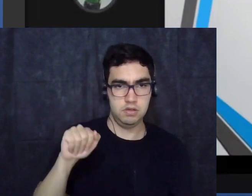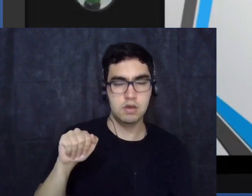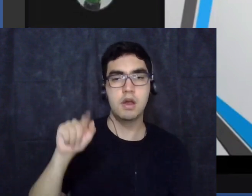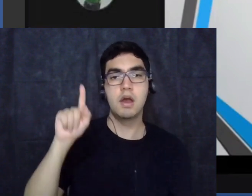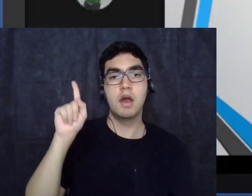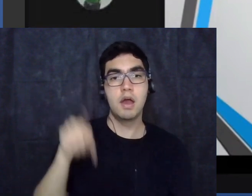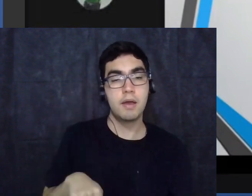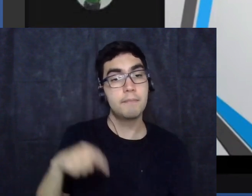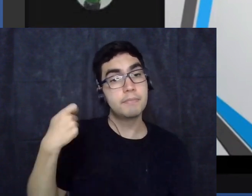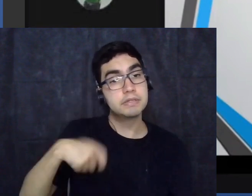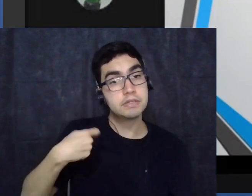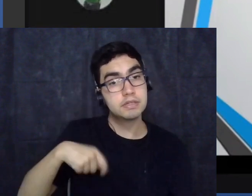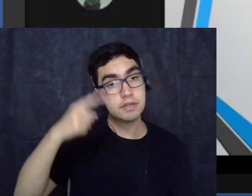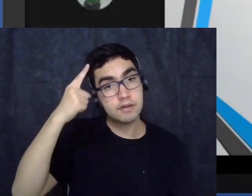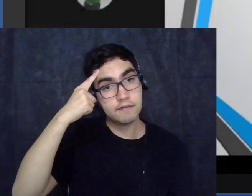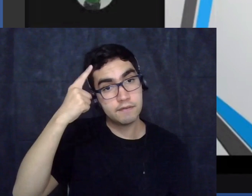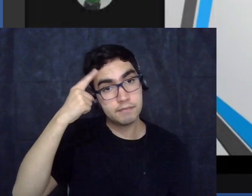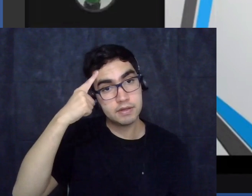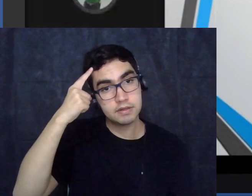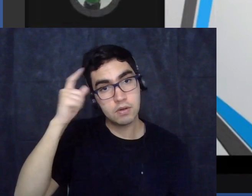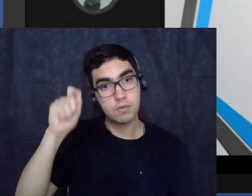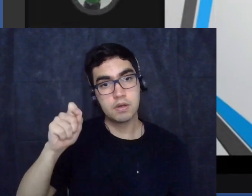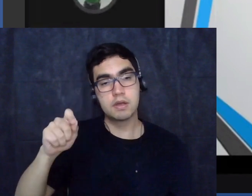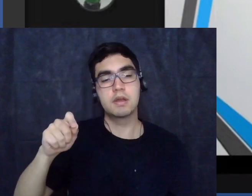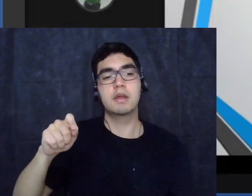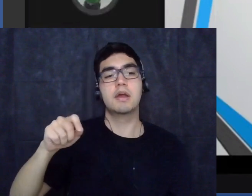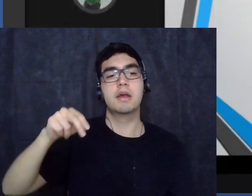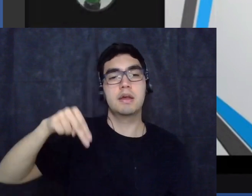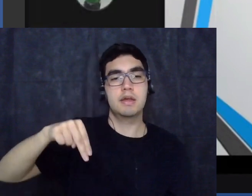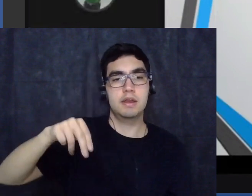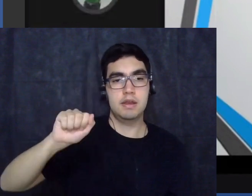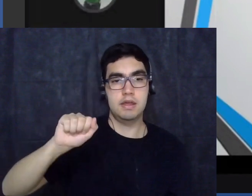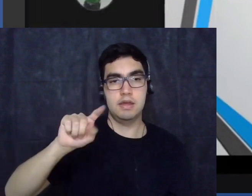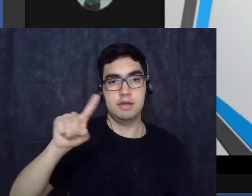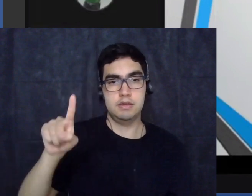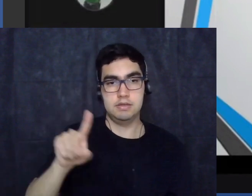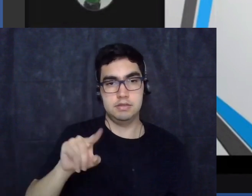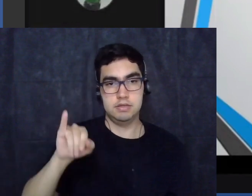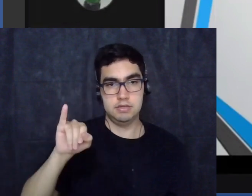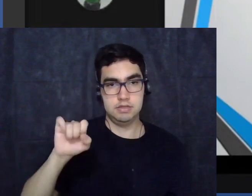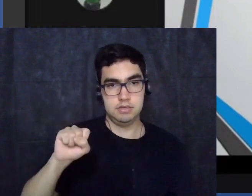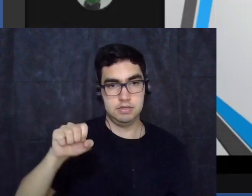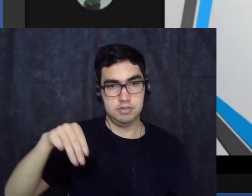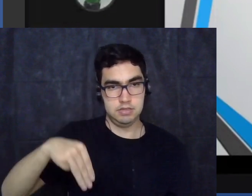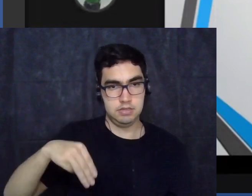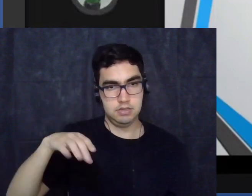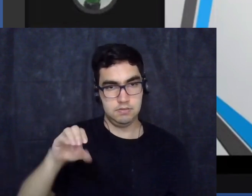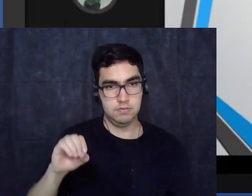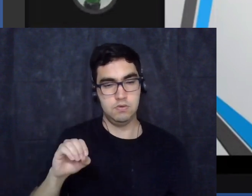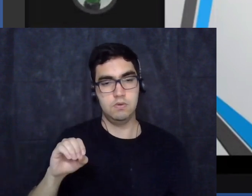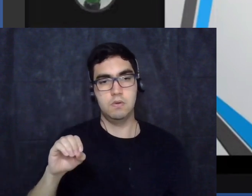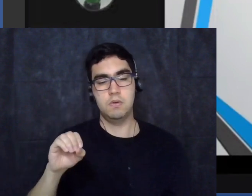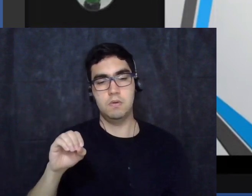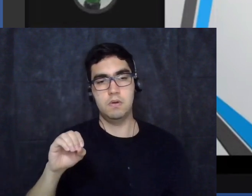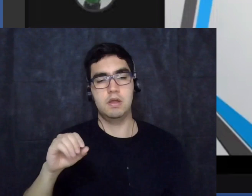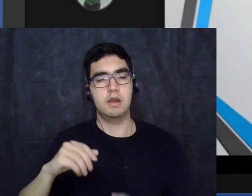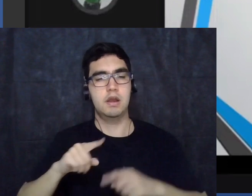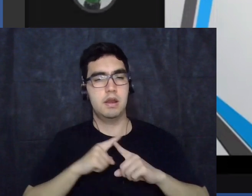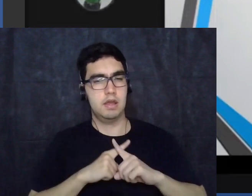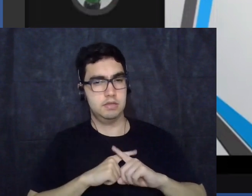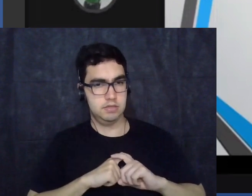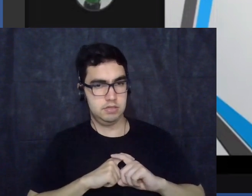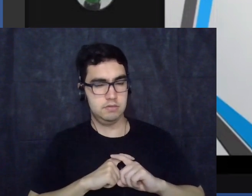e do fascismo a primeira guerra mundial e a revolução russa causaram uma grande